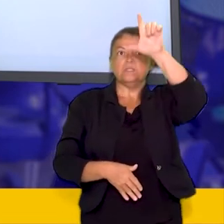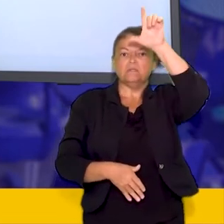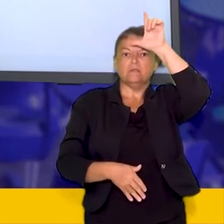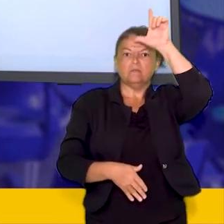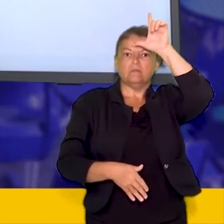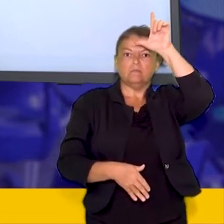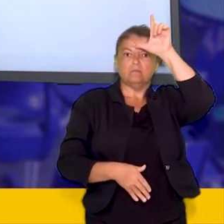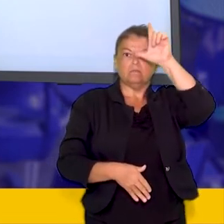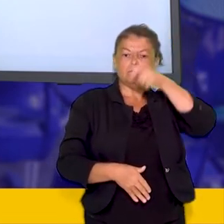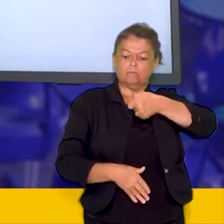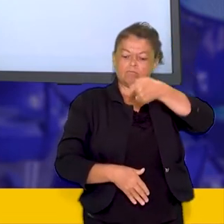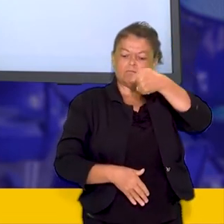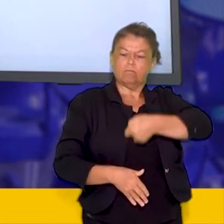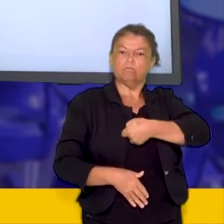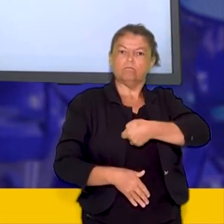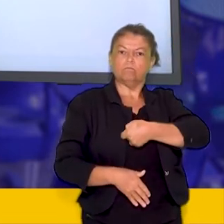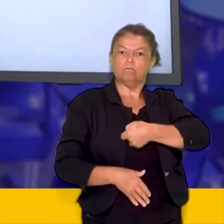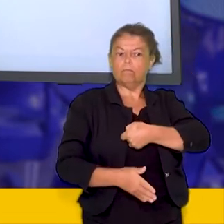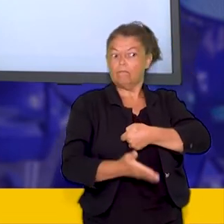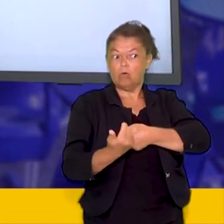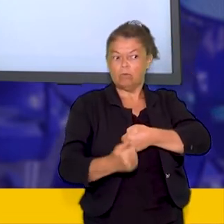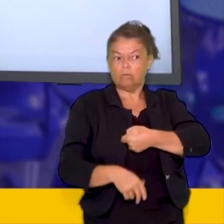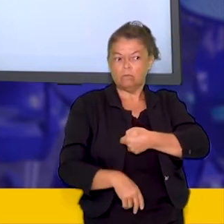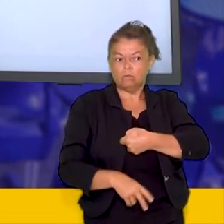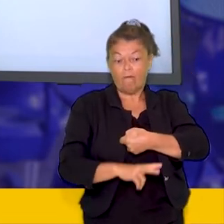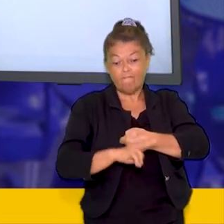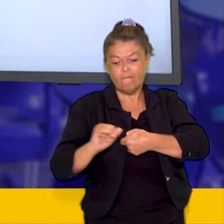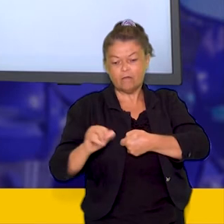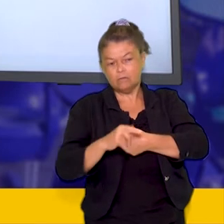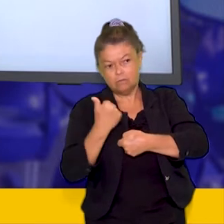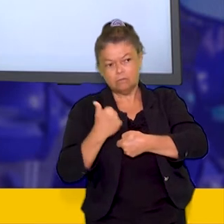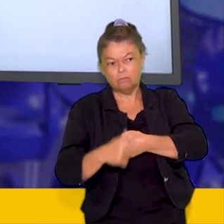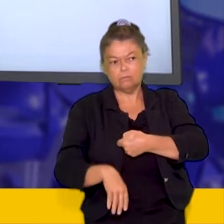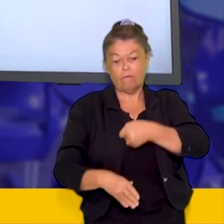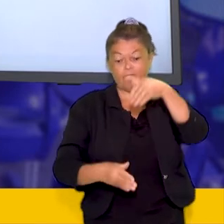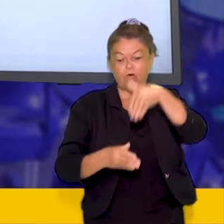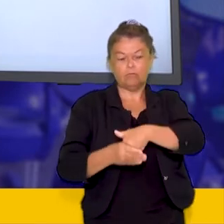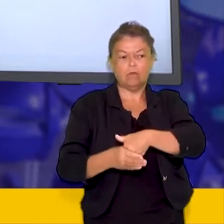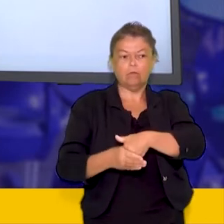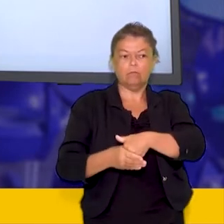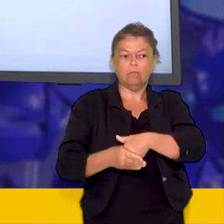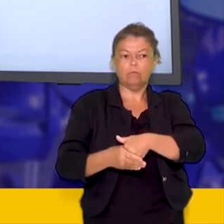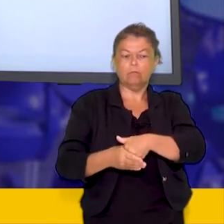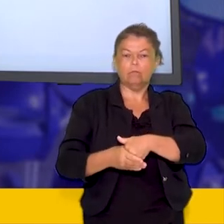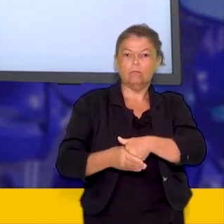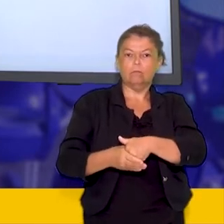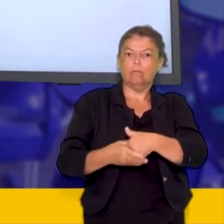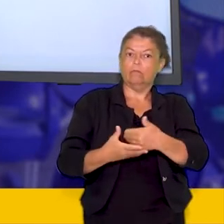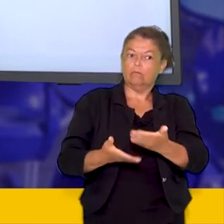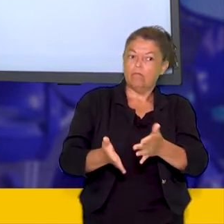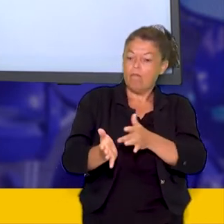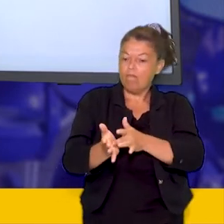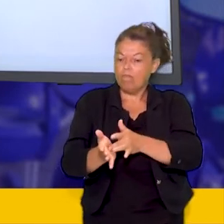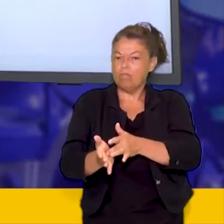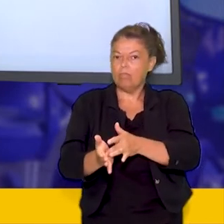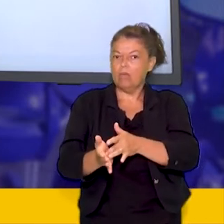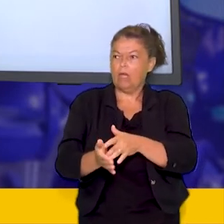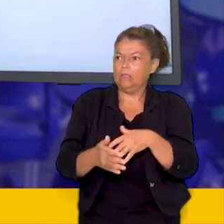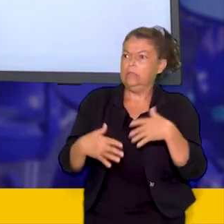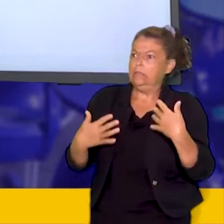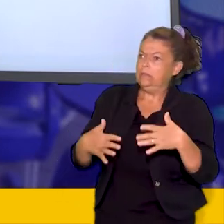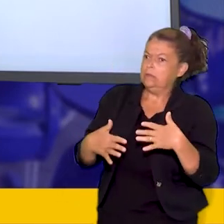seus candidatos. A prática do voto de cabresto diminuiu após a Revolução de 1930,